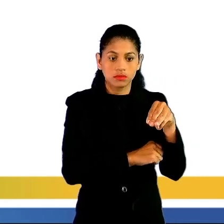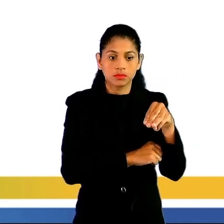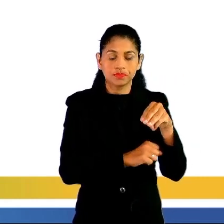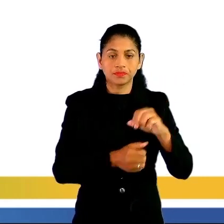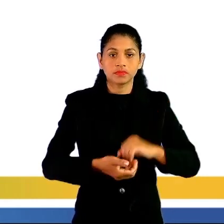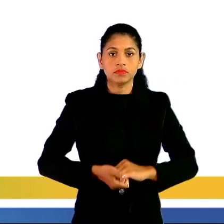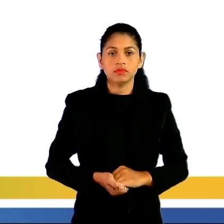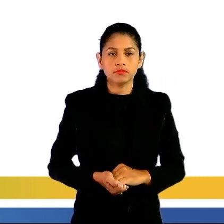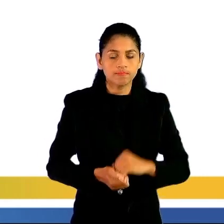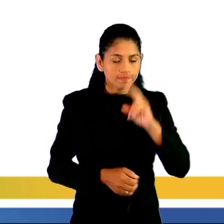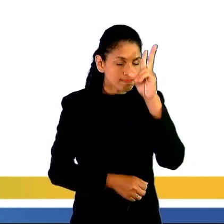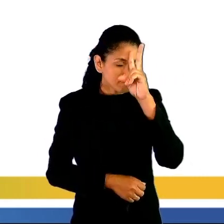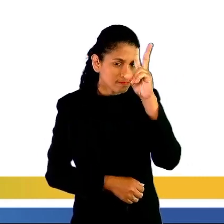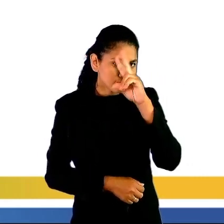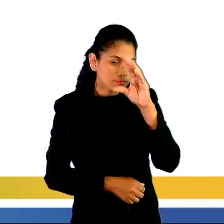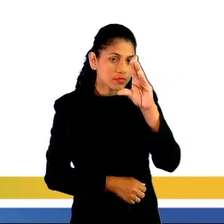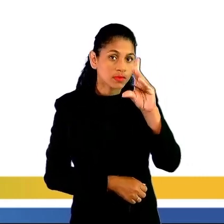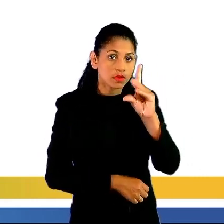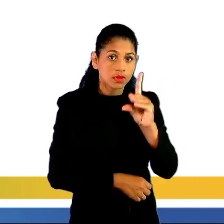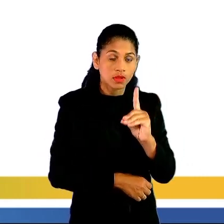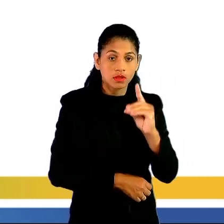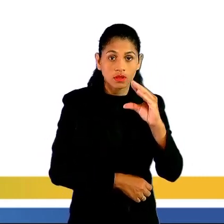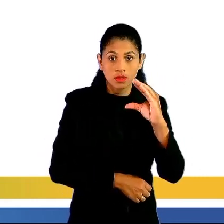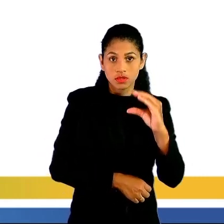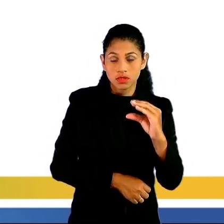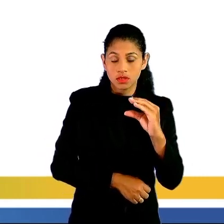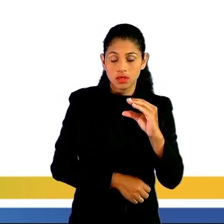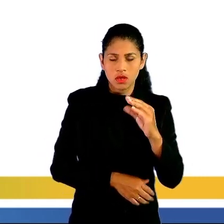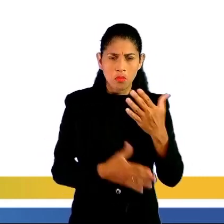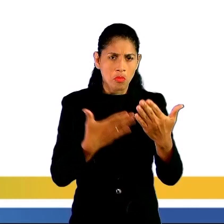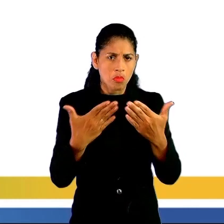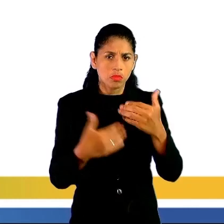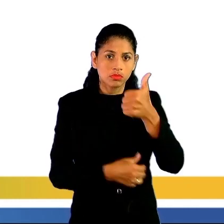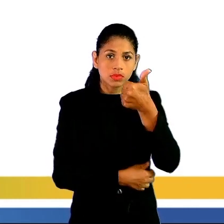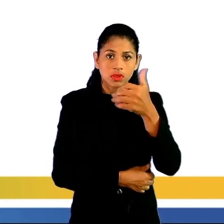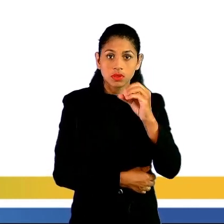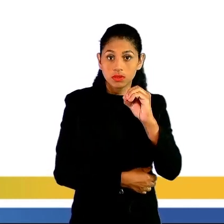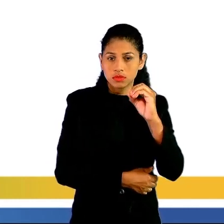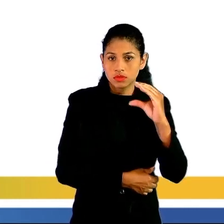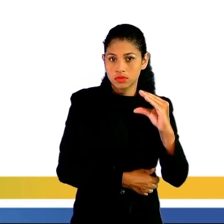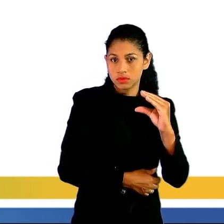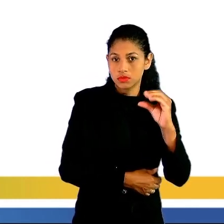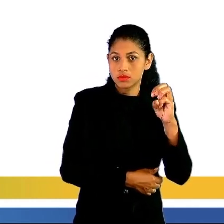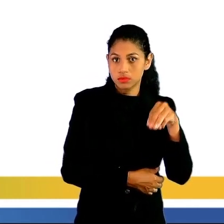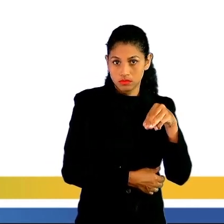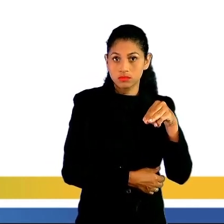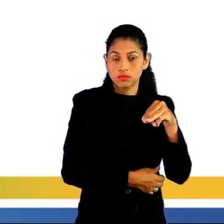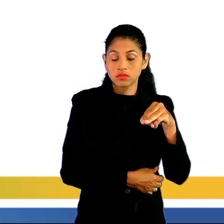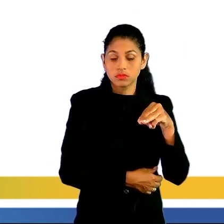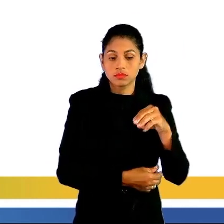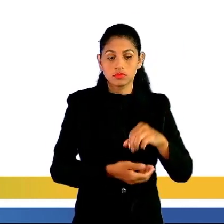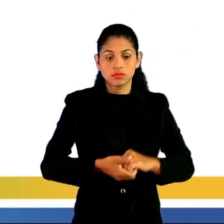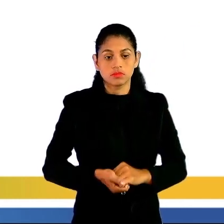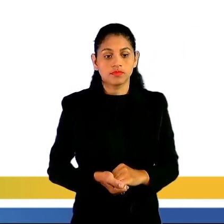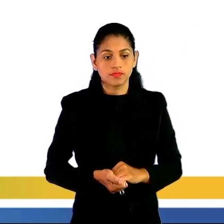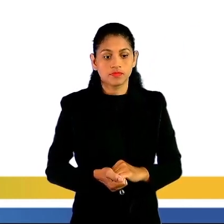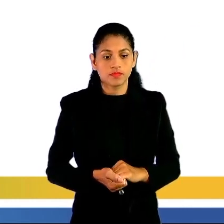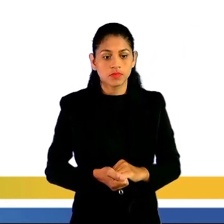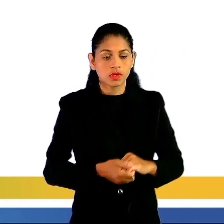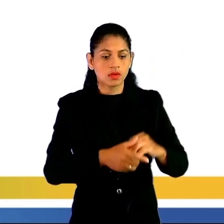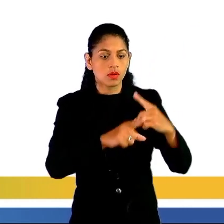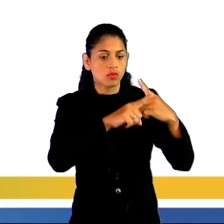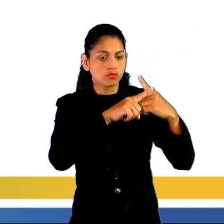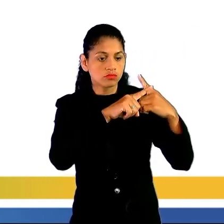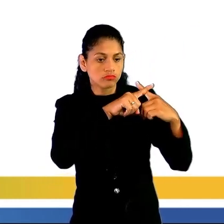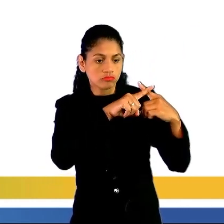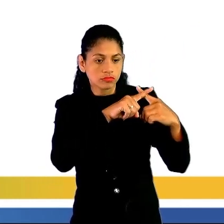que decímetros é 10 centímetros ou 0,1 metro. Então, temos aqui essa multiplicação, vai ficar